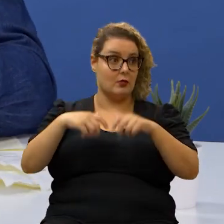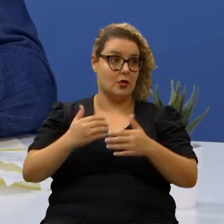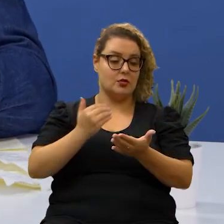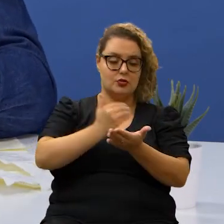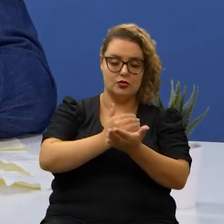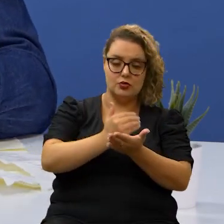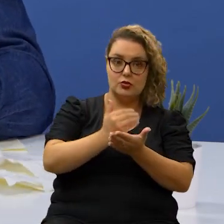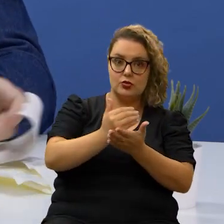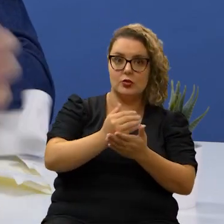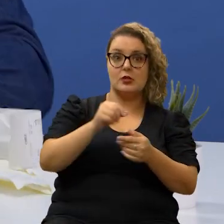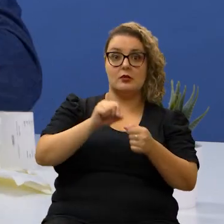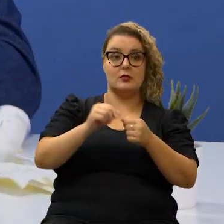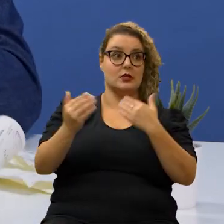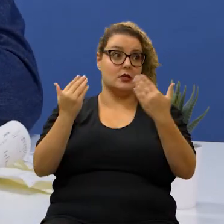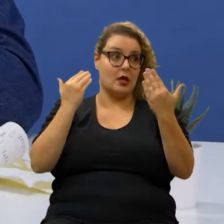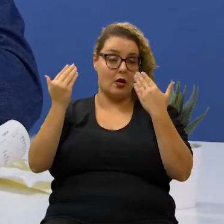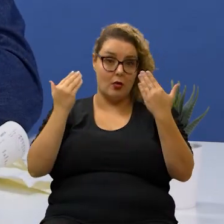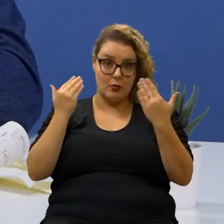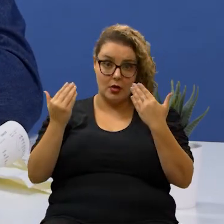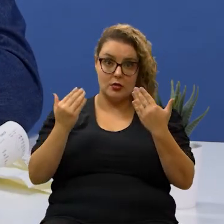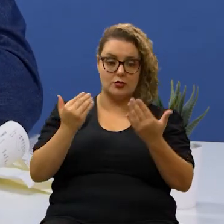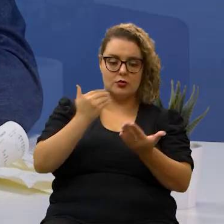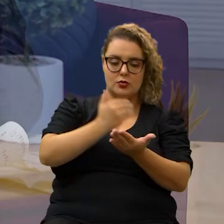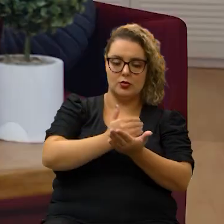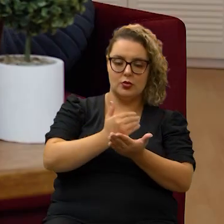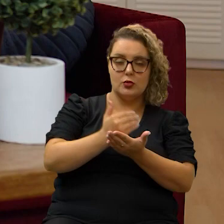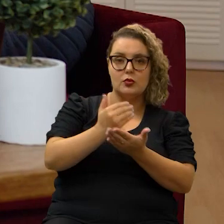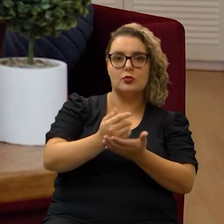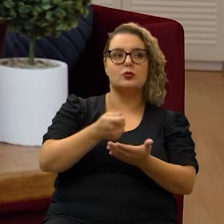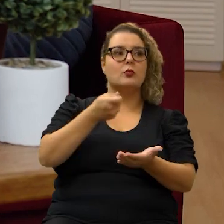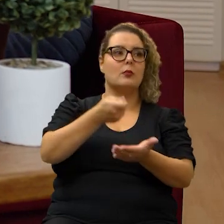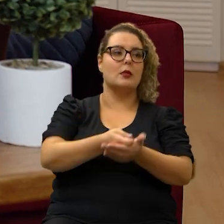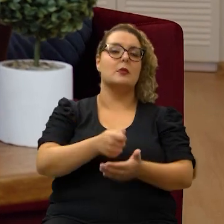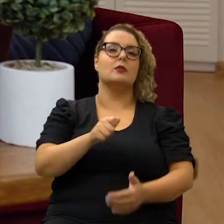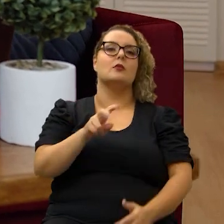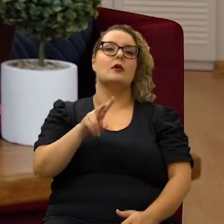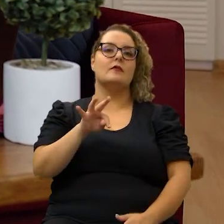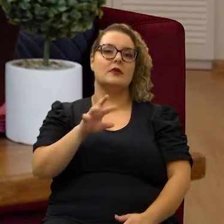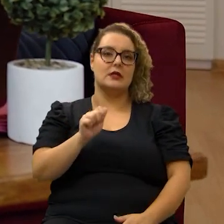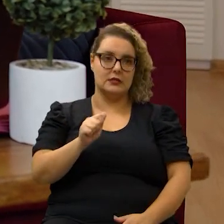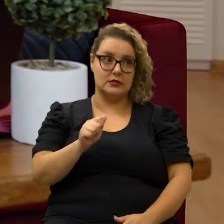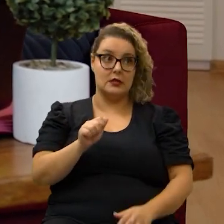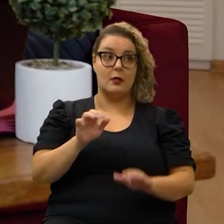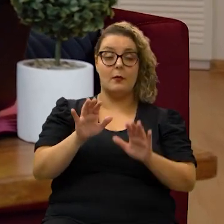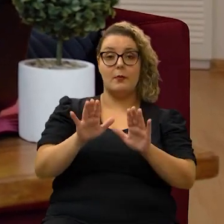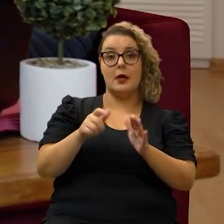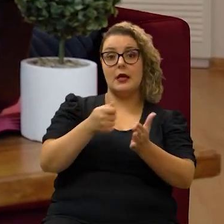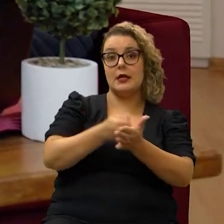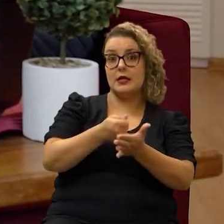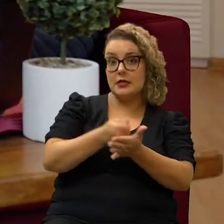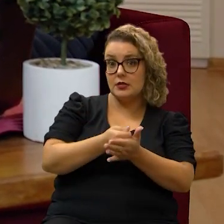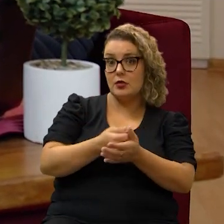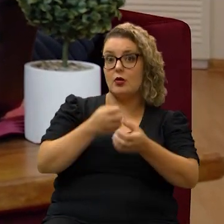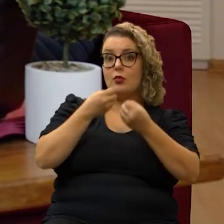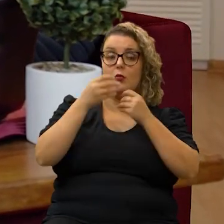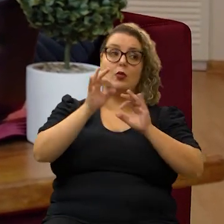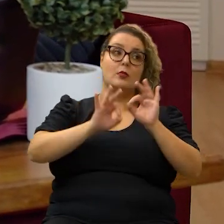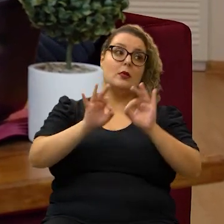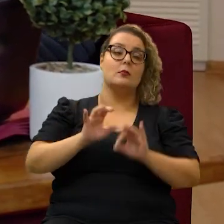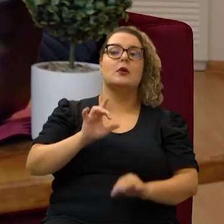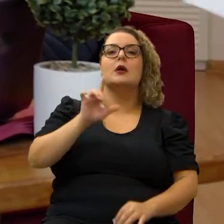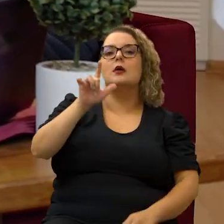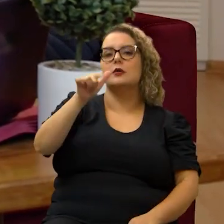possibilidade do parcelamento e fazer a comparação do parcelamento com pagamento à vista mas isso exige um bom